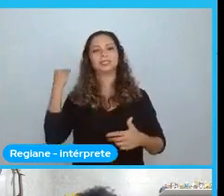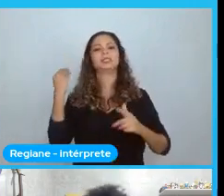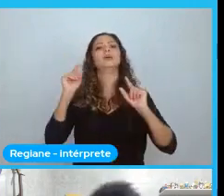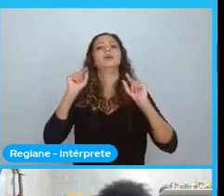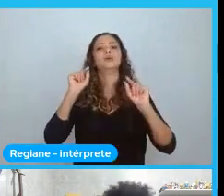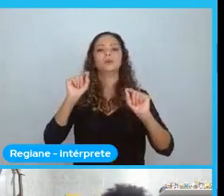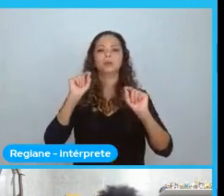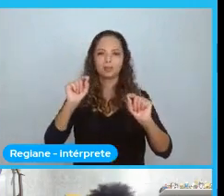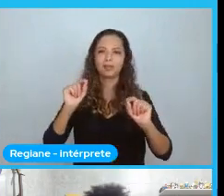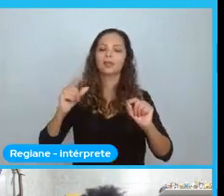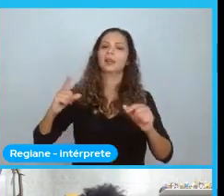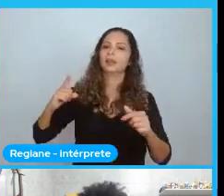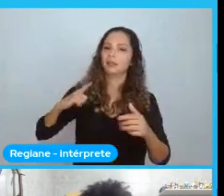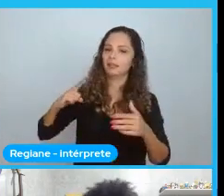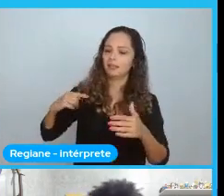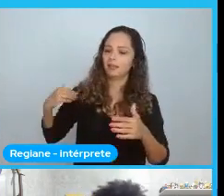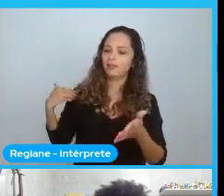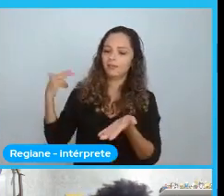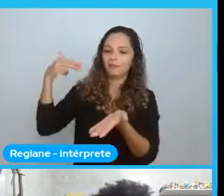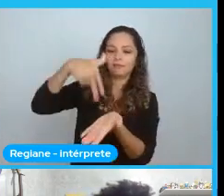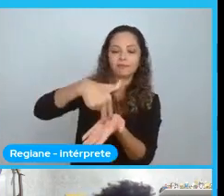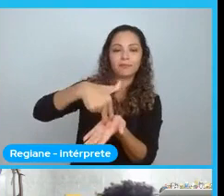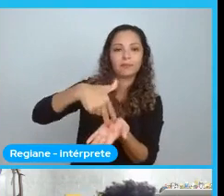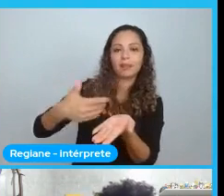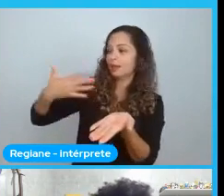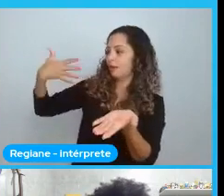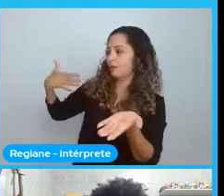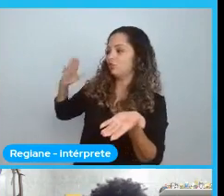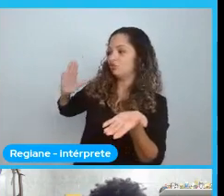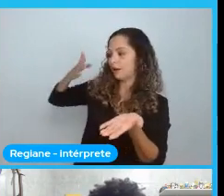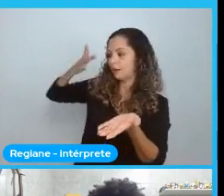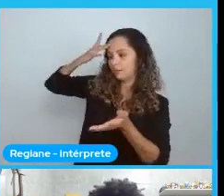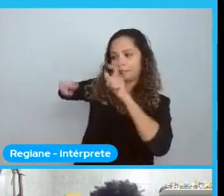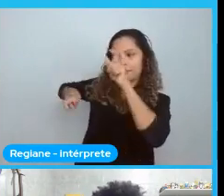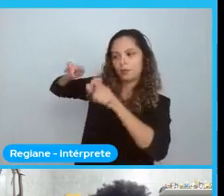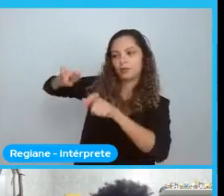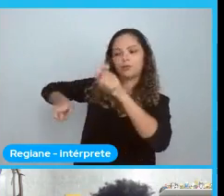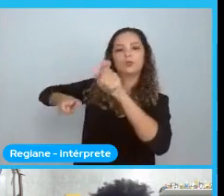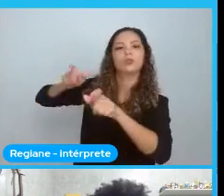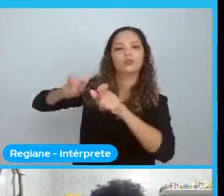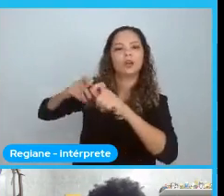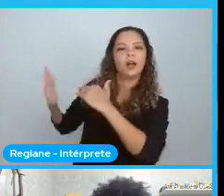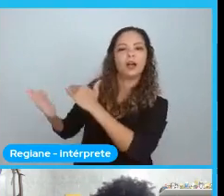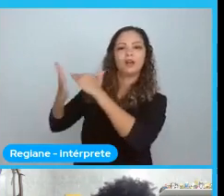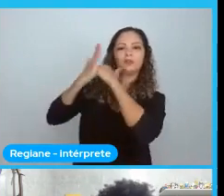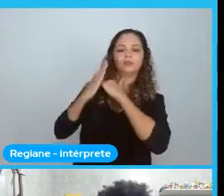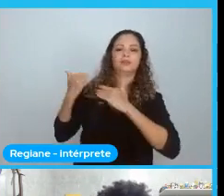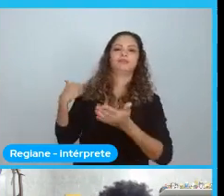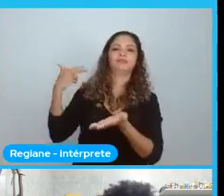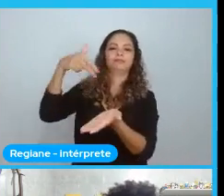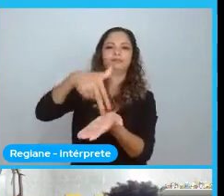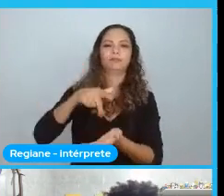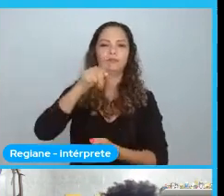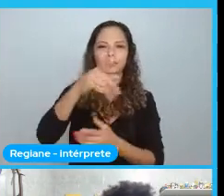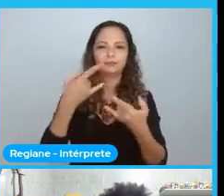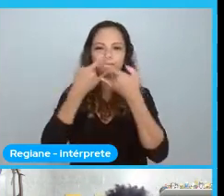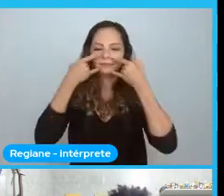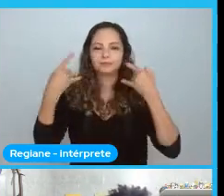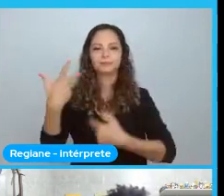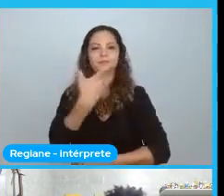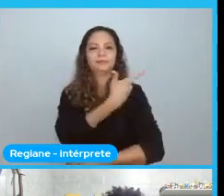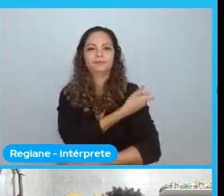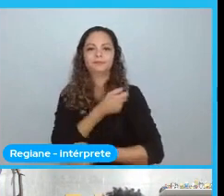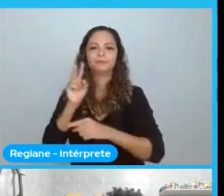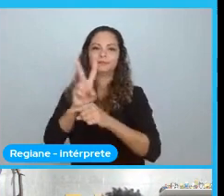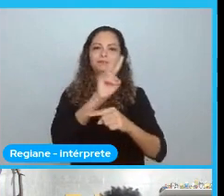Outras pessoas vieram antes. Para que você estivesse ali. É isso pessoal. Usem máscara. Vacine-se. Sua proteção é coletiva. E